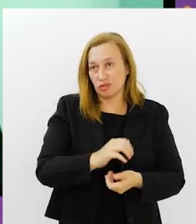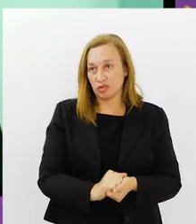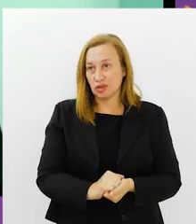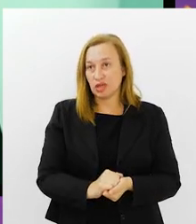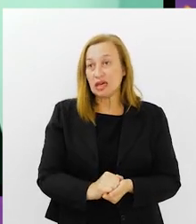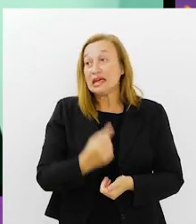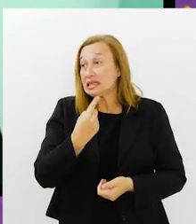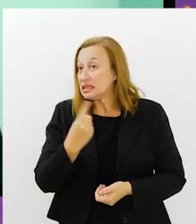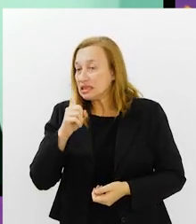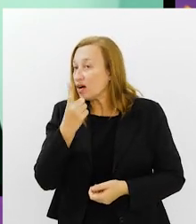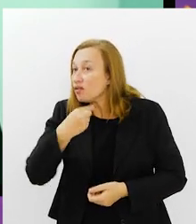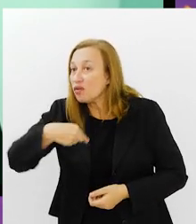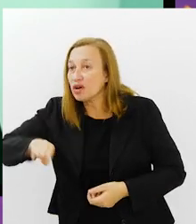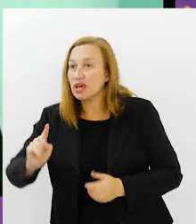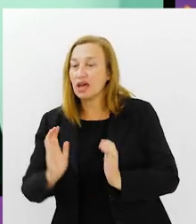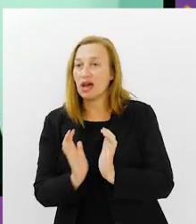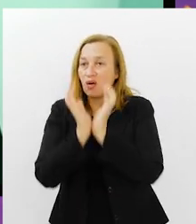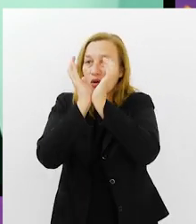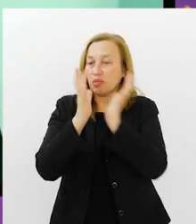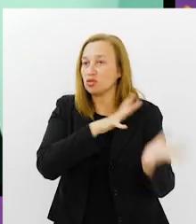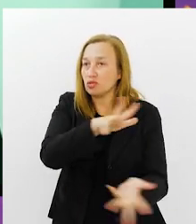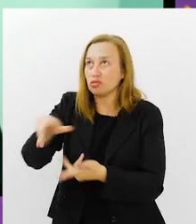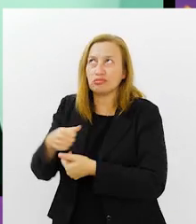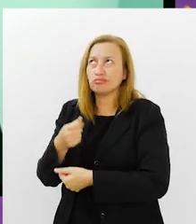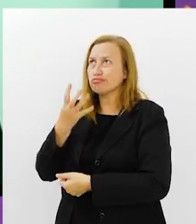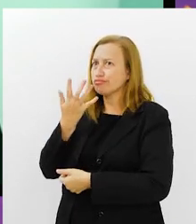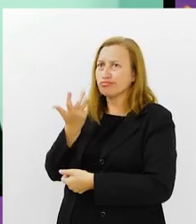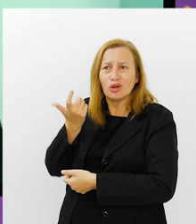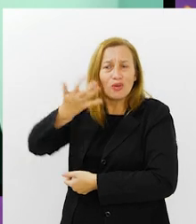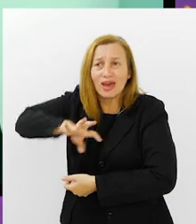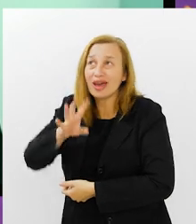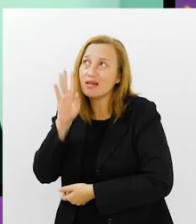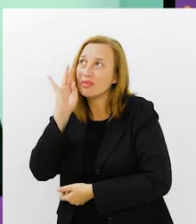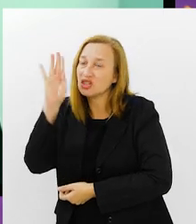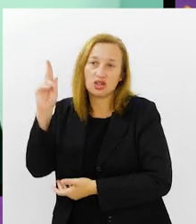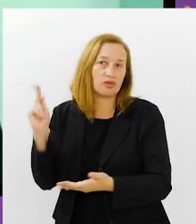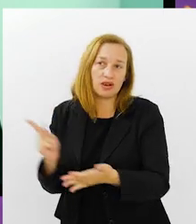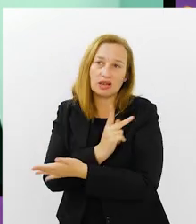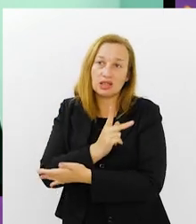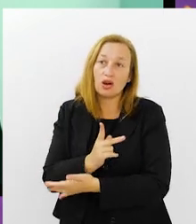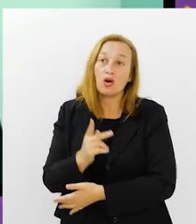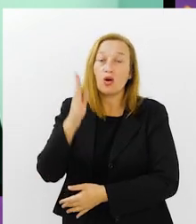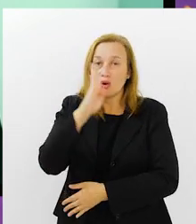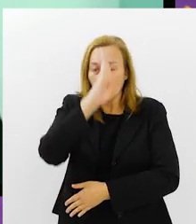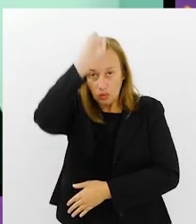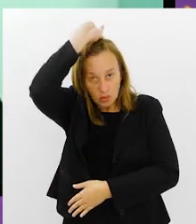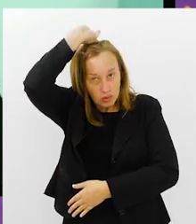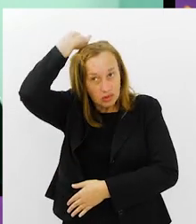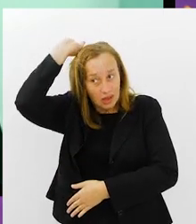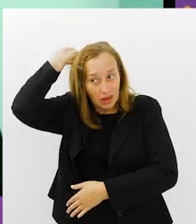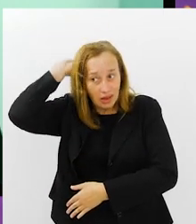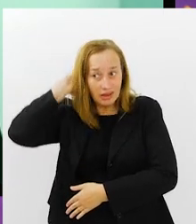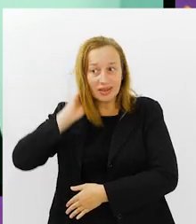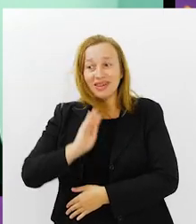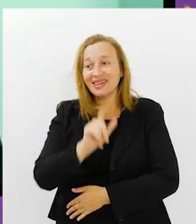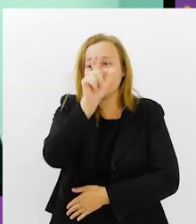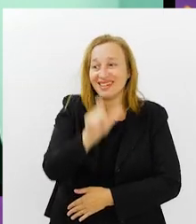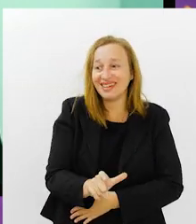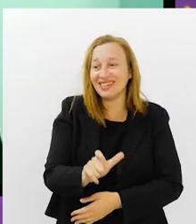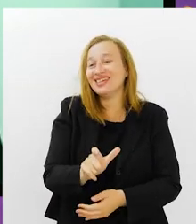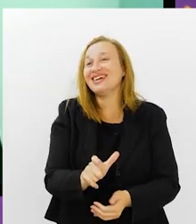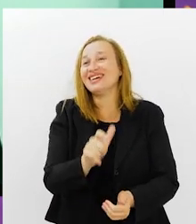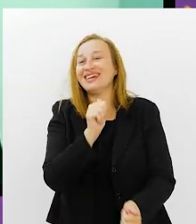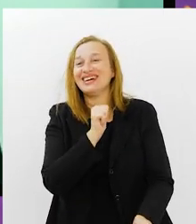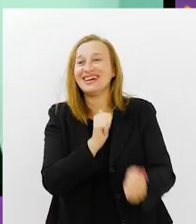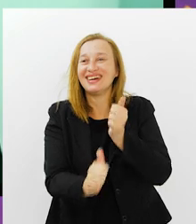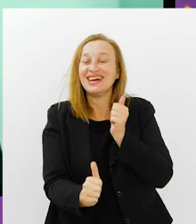Porque se não for à Copa, aí eu não quero nem imaginar o que vai acontecer. E isso, sendo sacramentado, o Neymar é obrigado